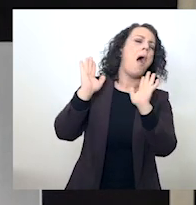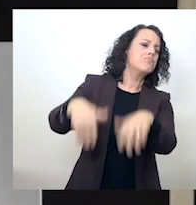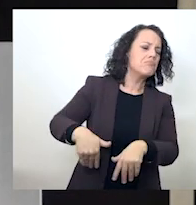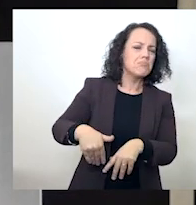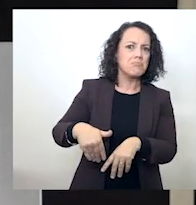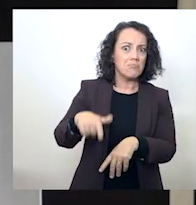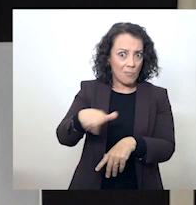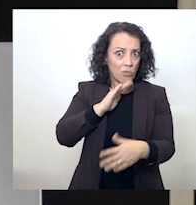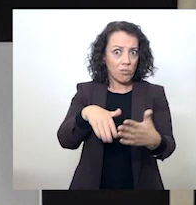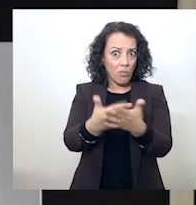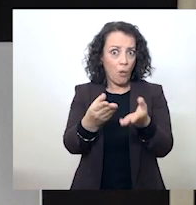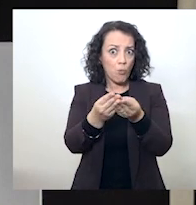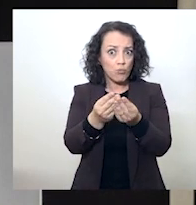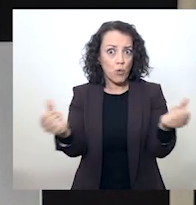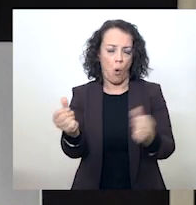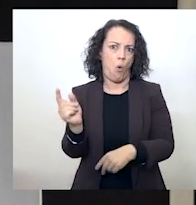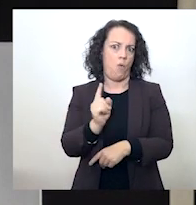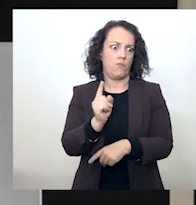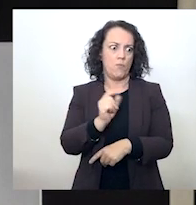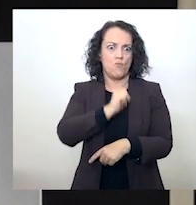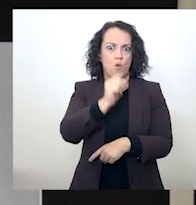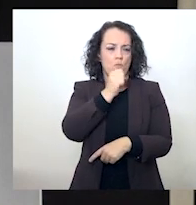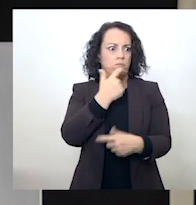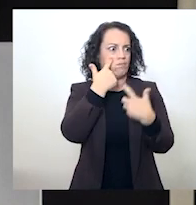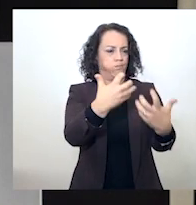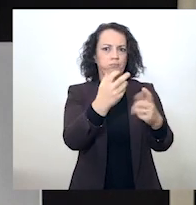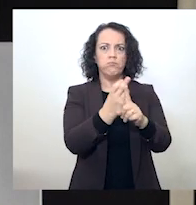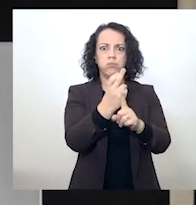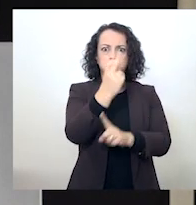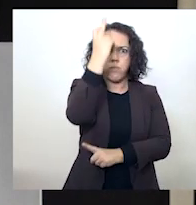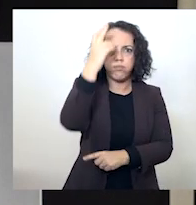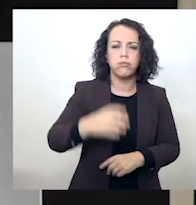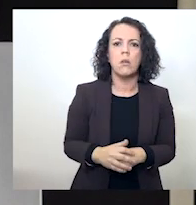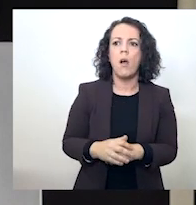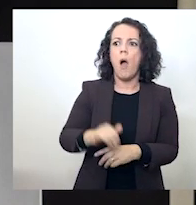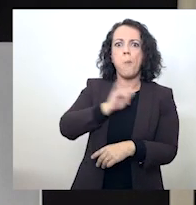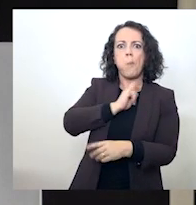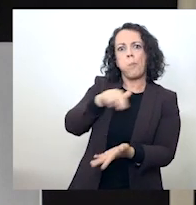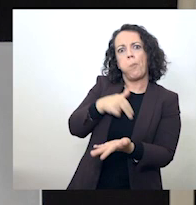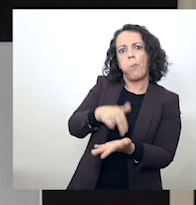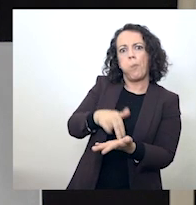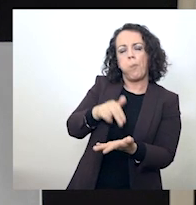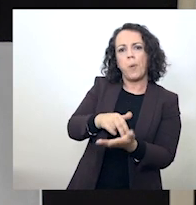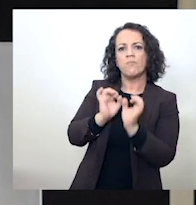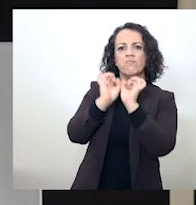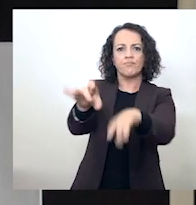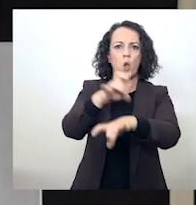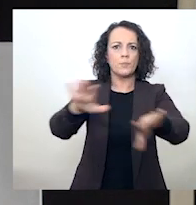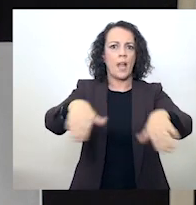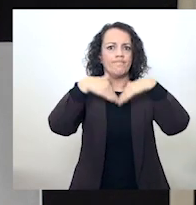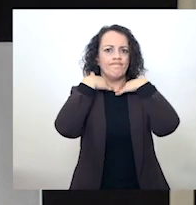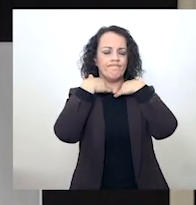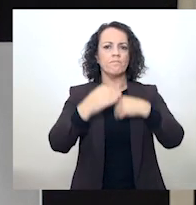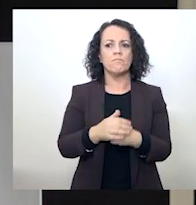resolve a multiplicação dos mortos, as esperas infindáveis por internamentos, o sufoco nos